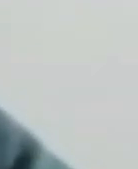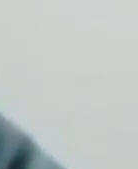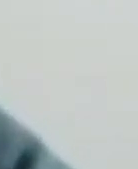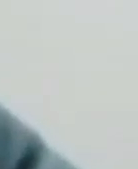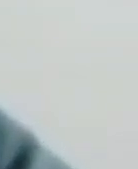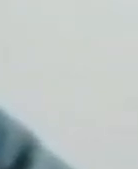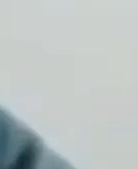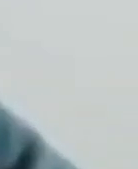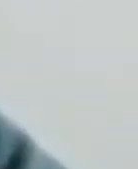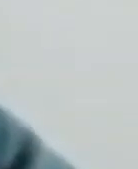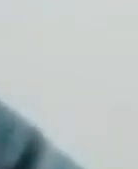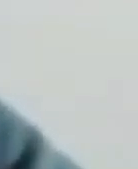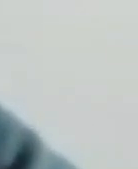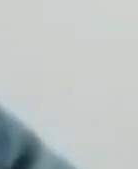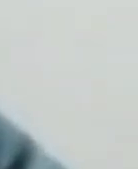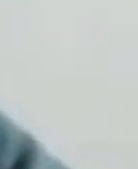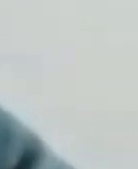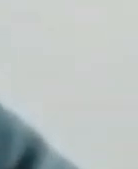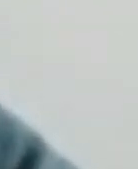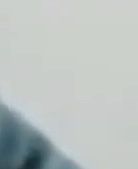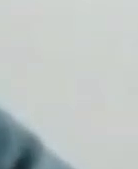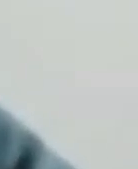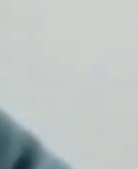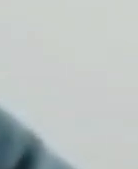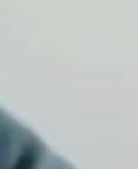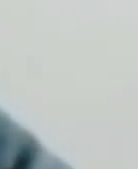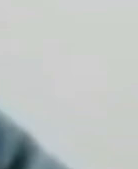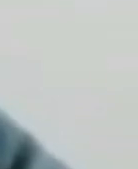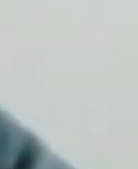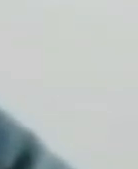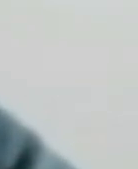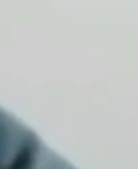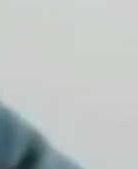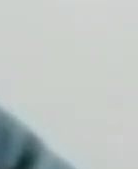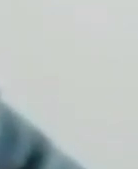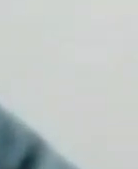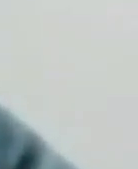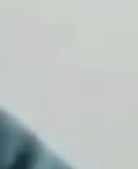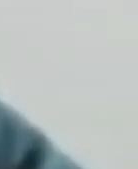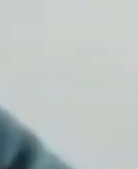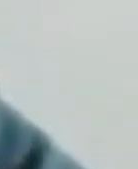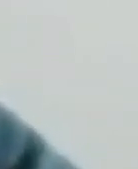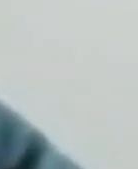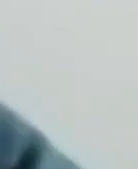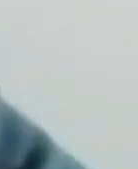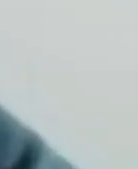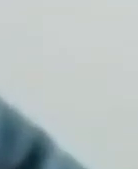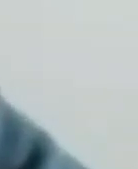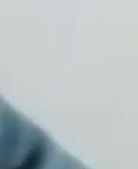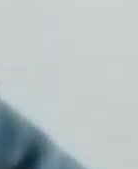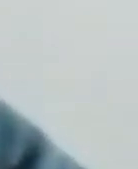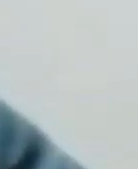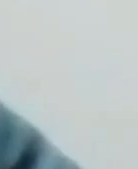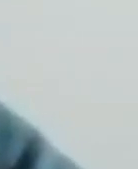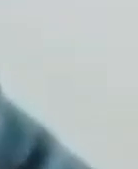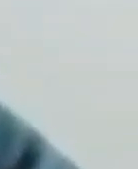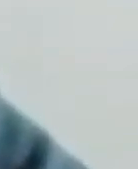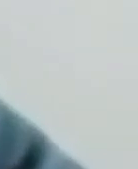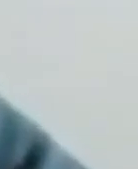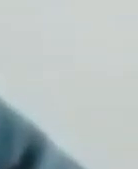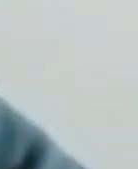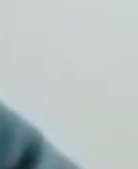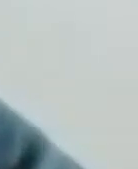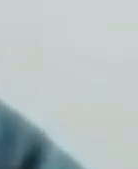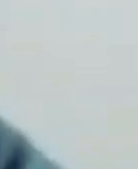Pelo amor de Deus, tomem as devidas providências. Porque vocês vão pagar